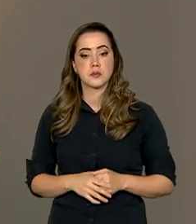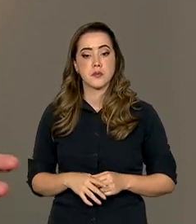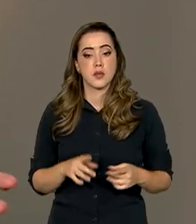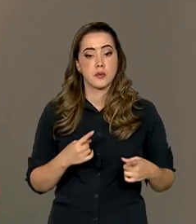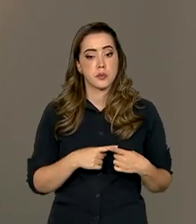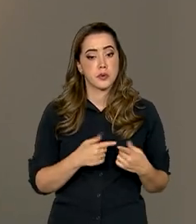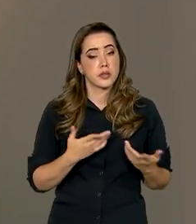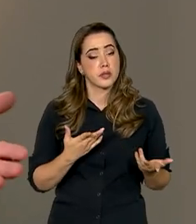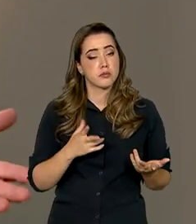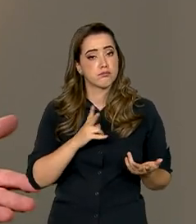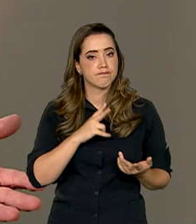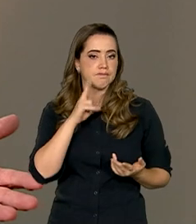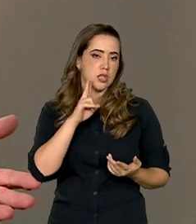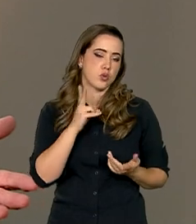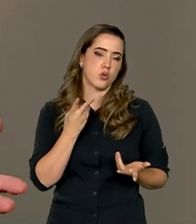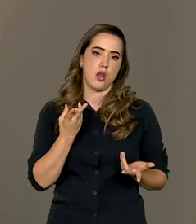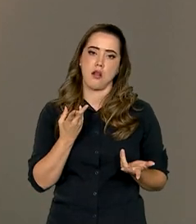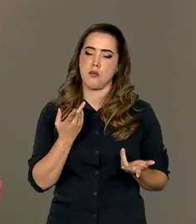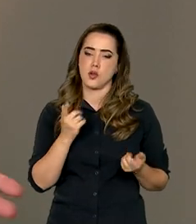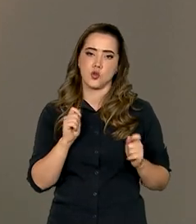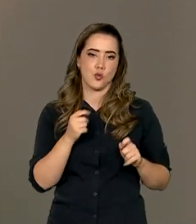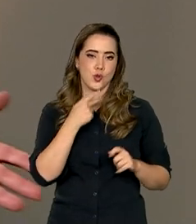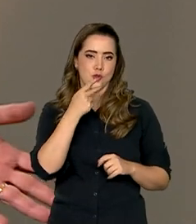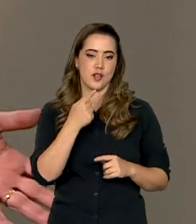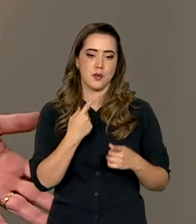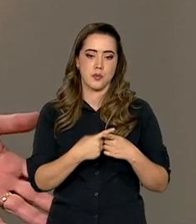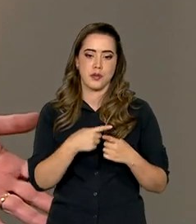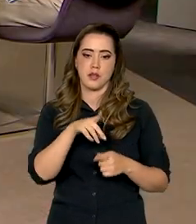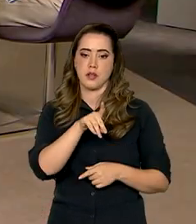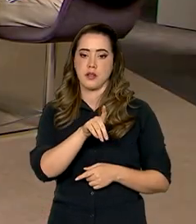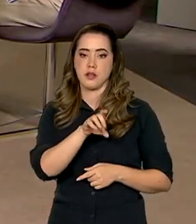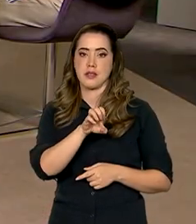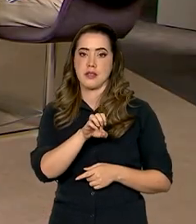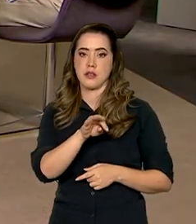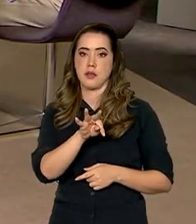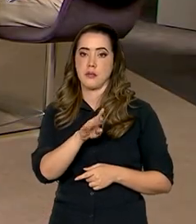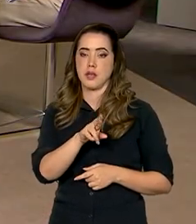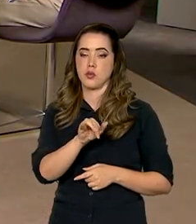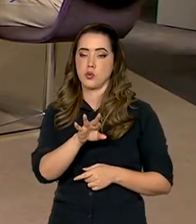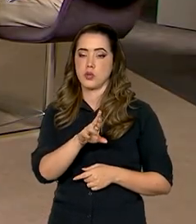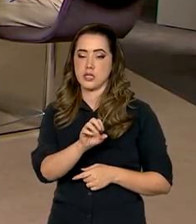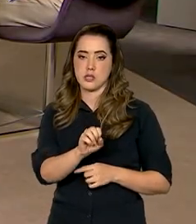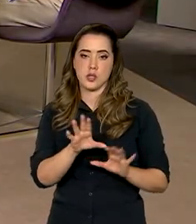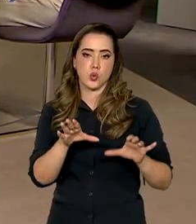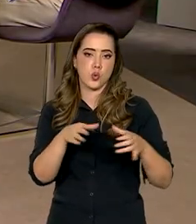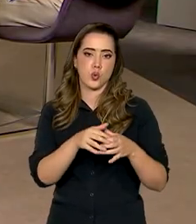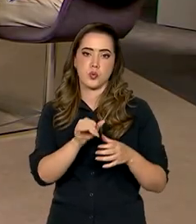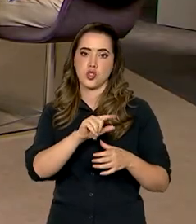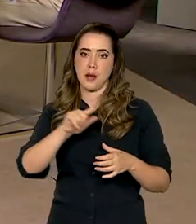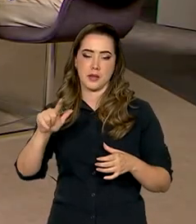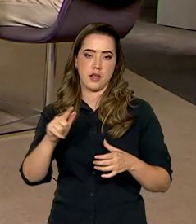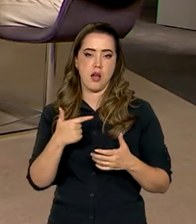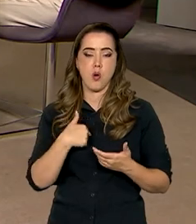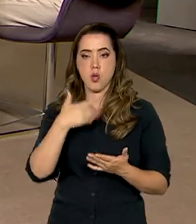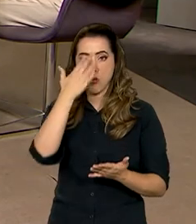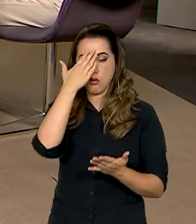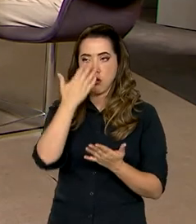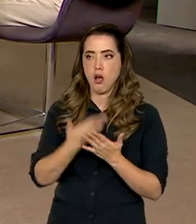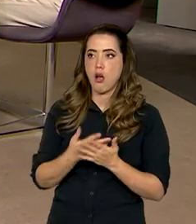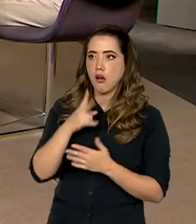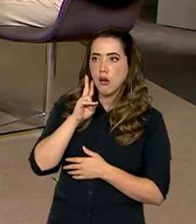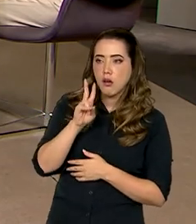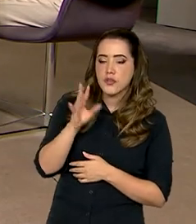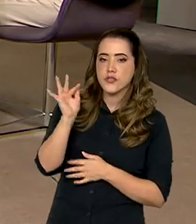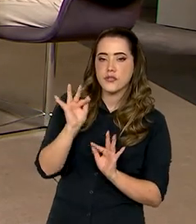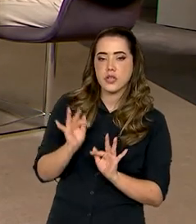particularmente, sou até suspeito para falar, porque debêntures pertencem ao mercado de capitais. Eu fico muito feliz quando o governo vem buscar